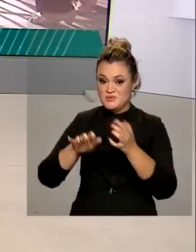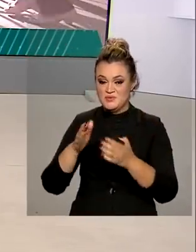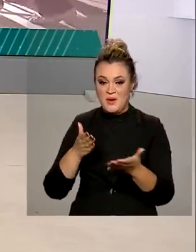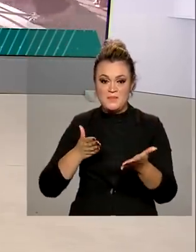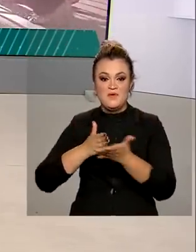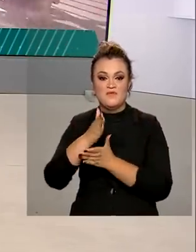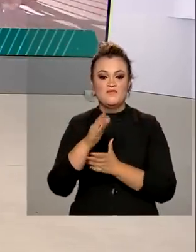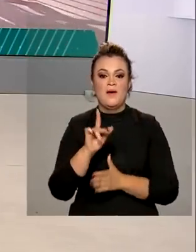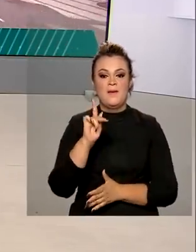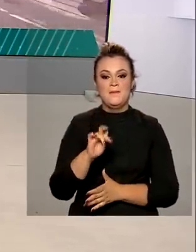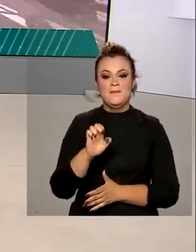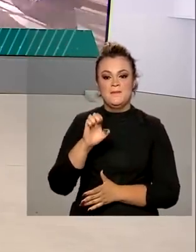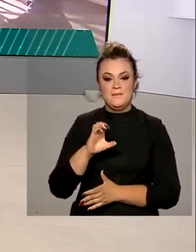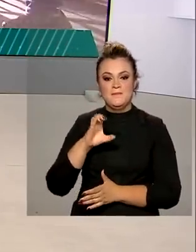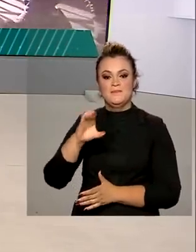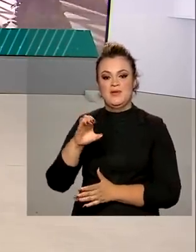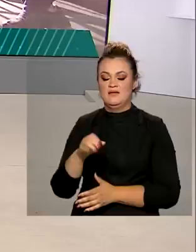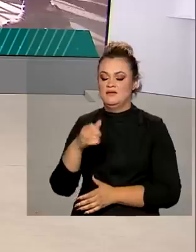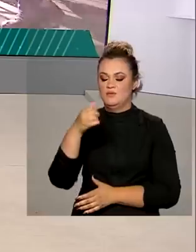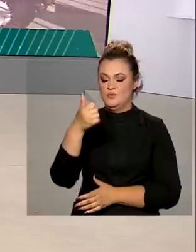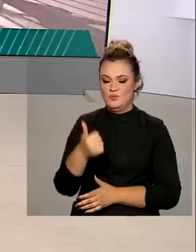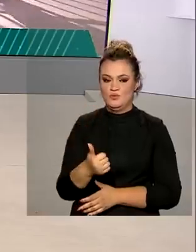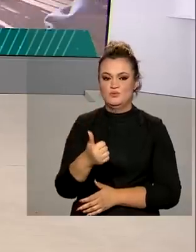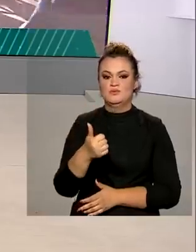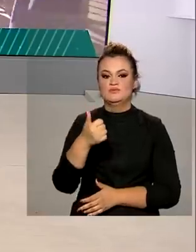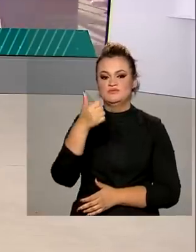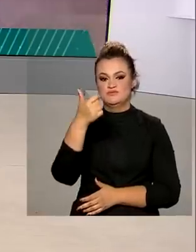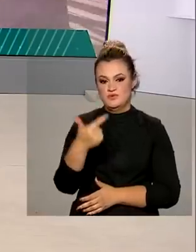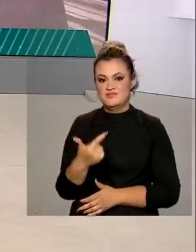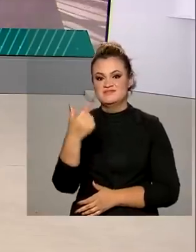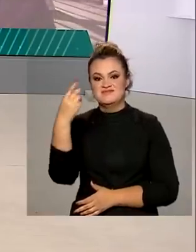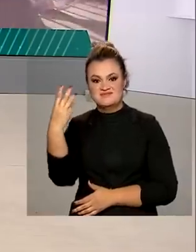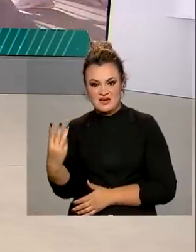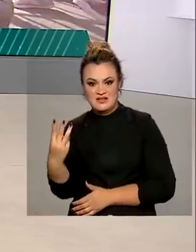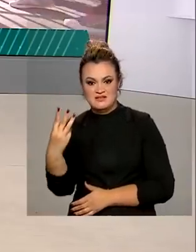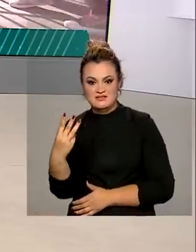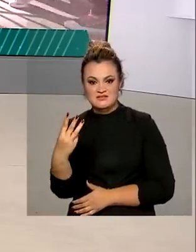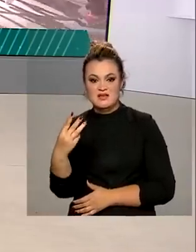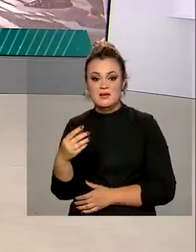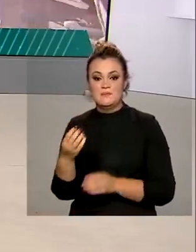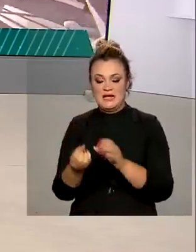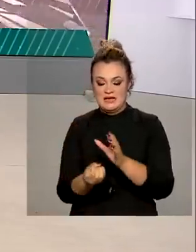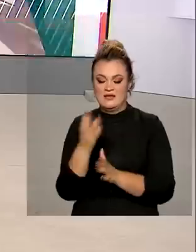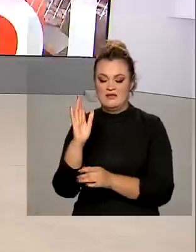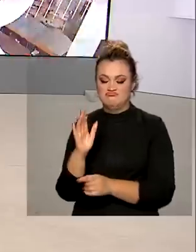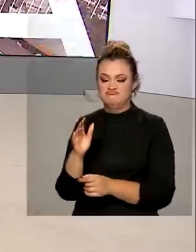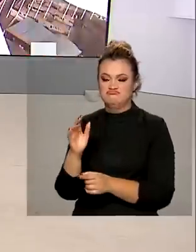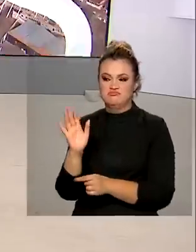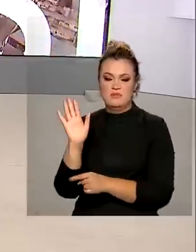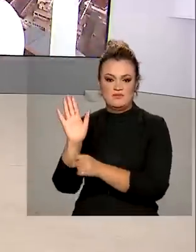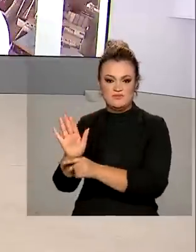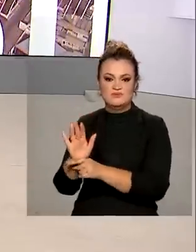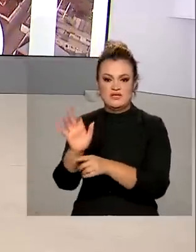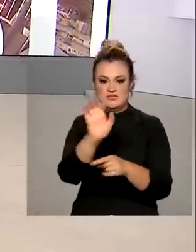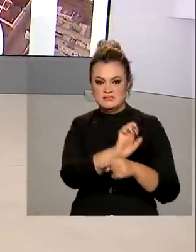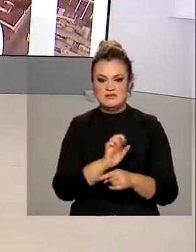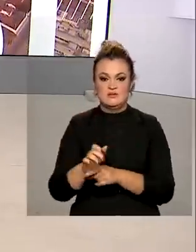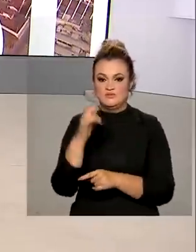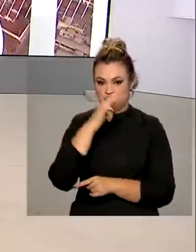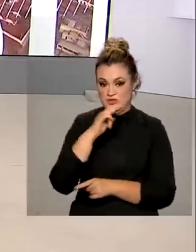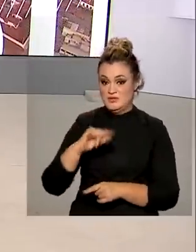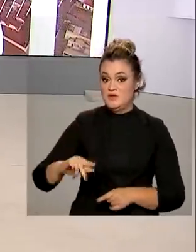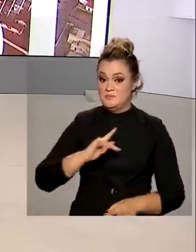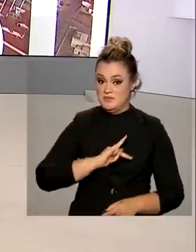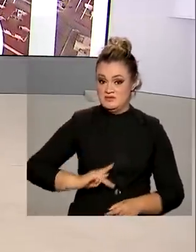promulgou a emenda constitucional nº 123, originária da PEC do Estado de Emergência. O presidente